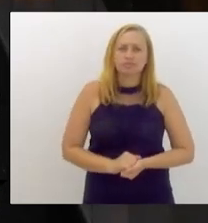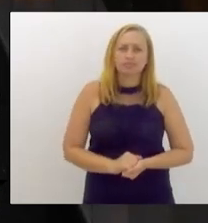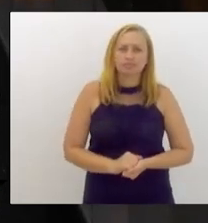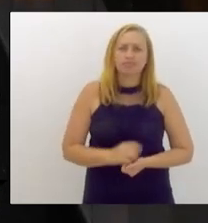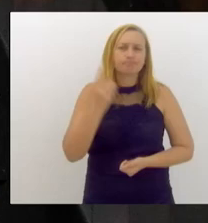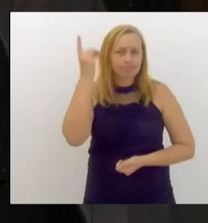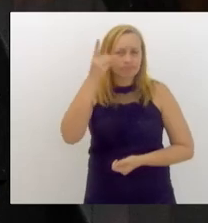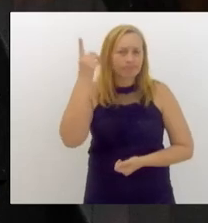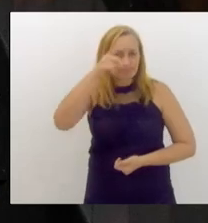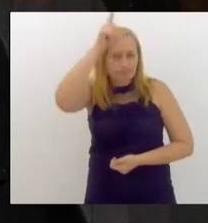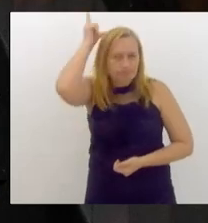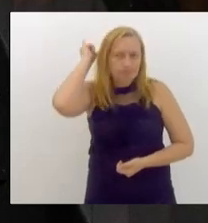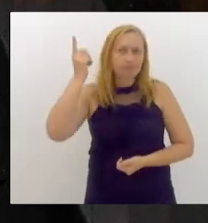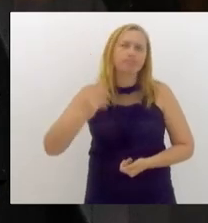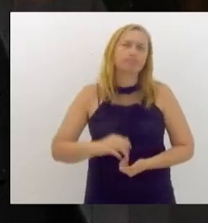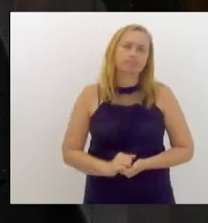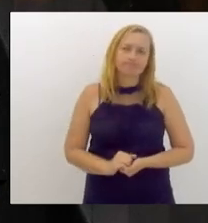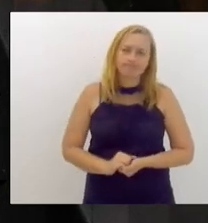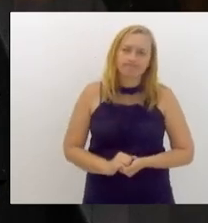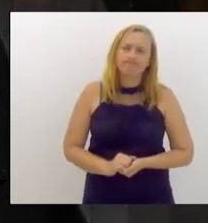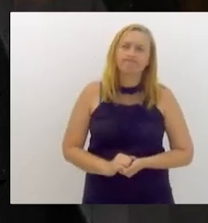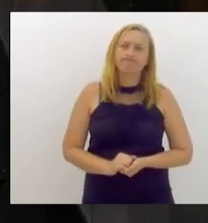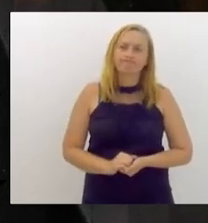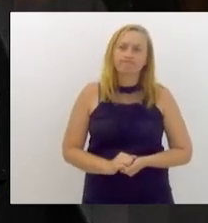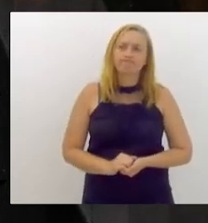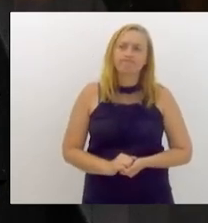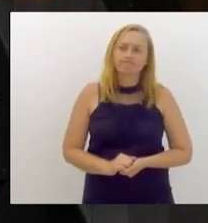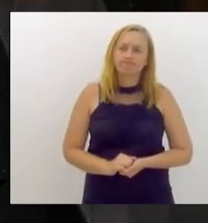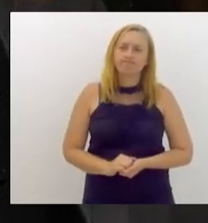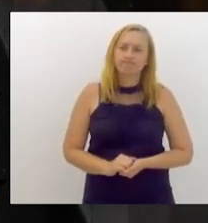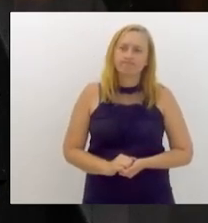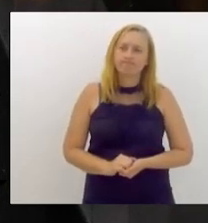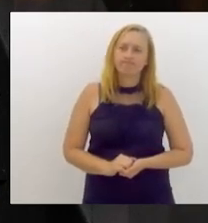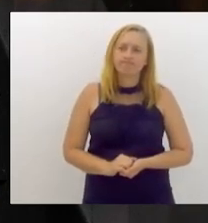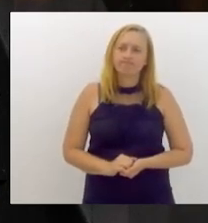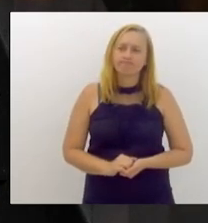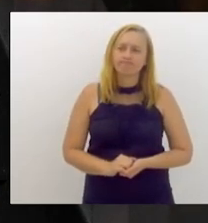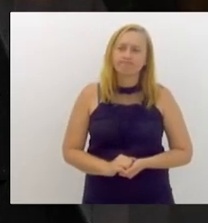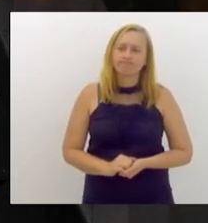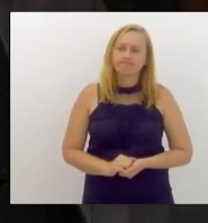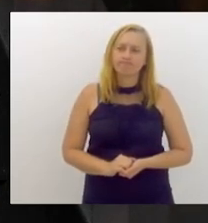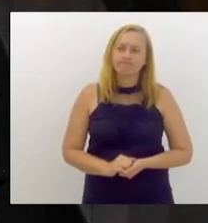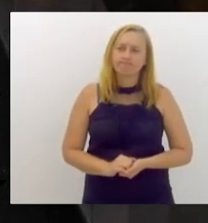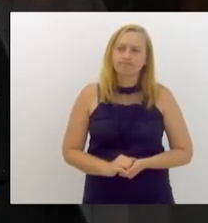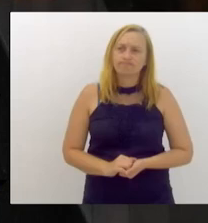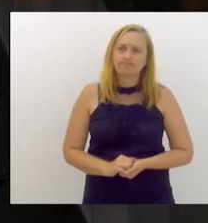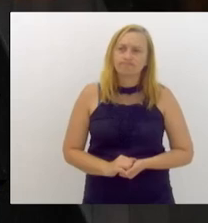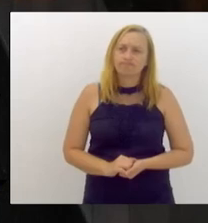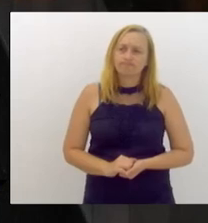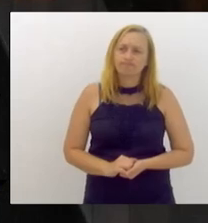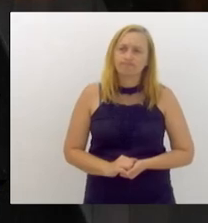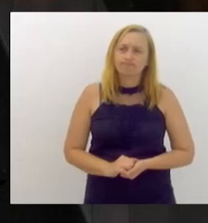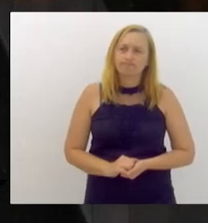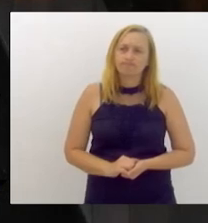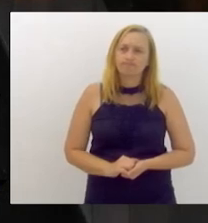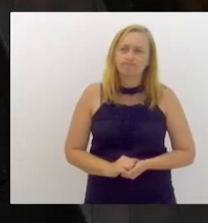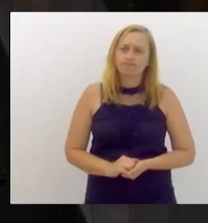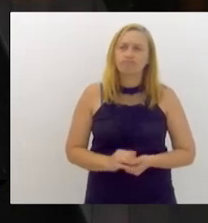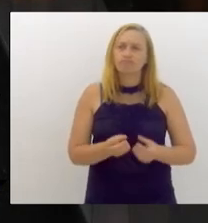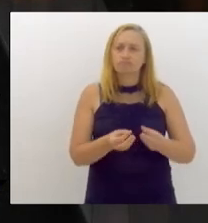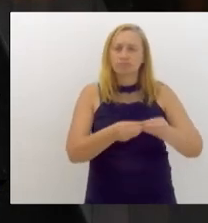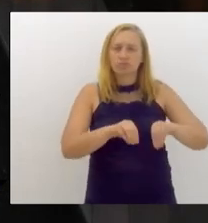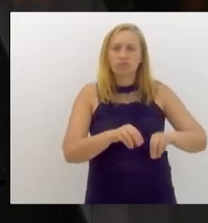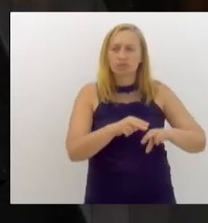deputado Luiz Paulo, já foram vítimas, estão contabilizadas em razão da enchente